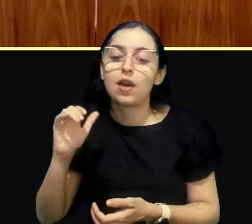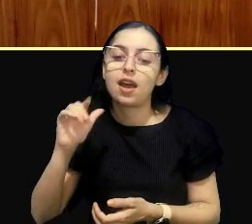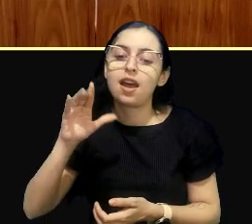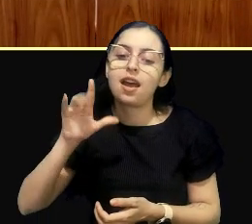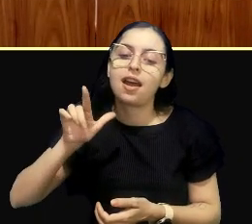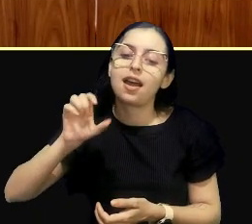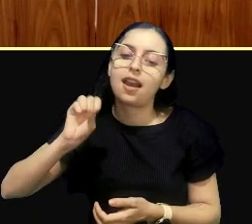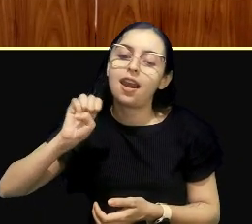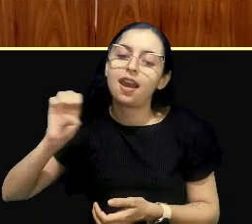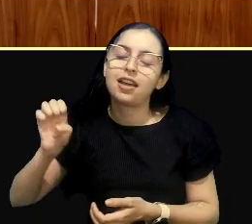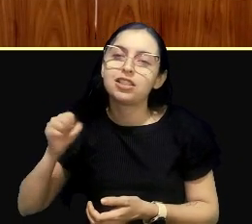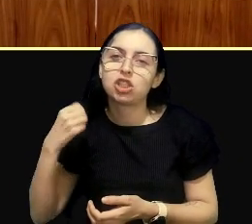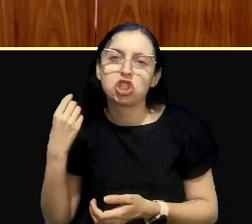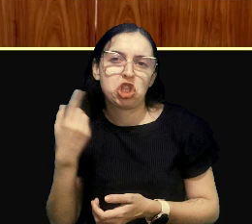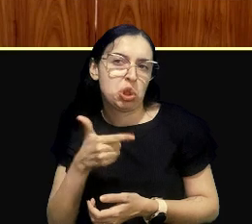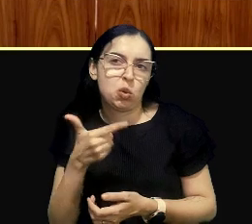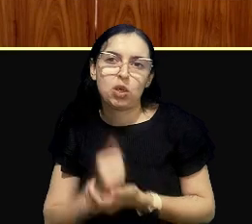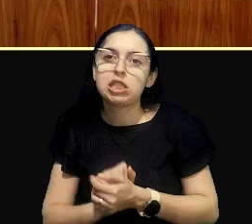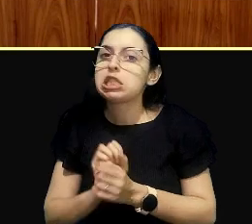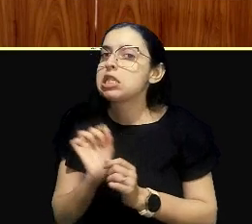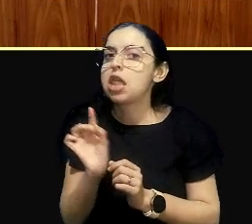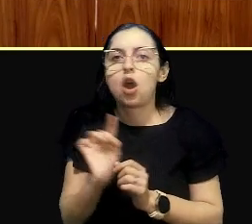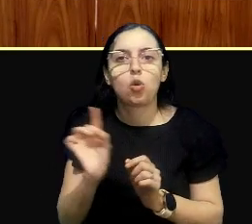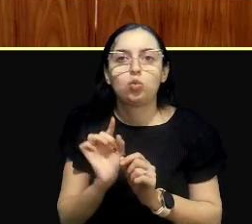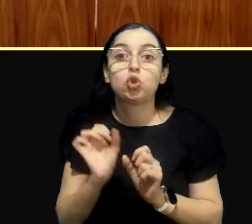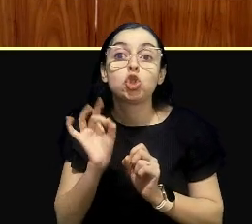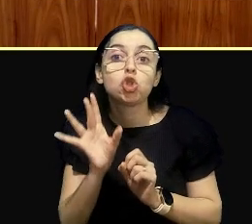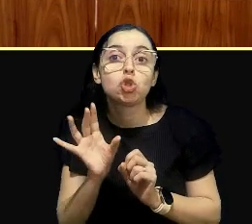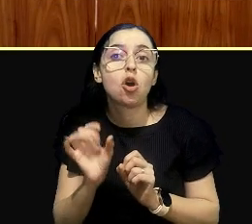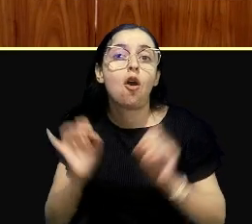Rio, classe especial, e não saia disso.